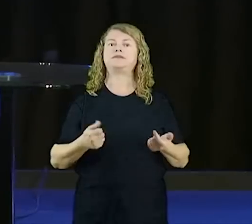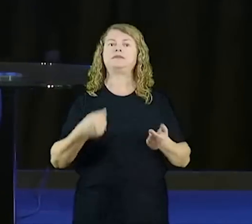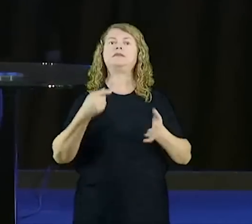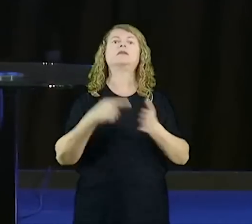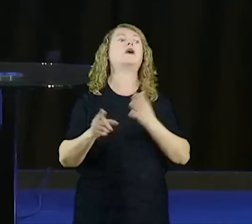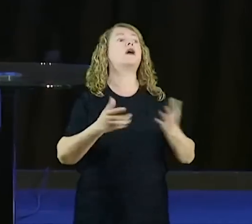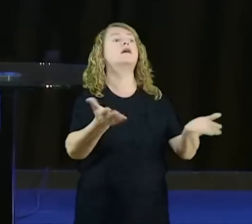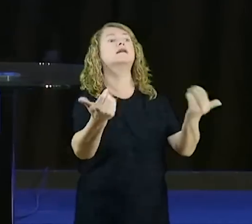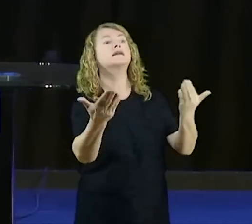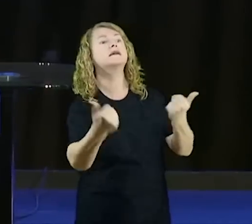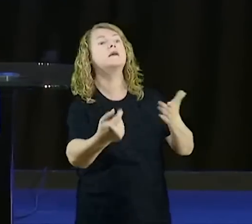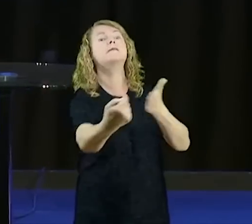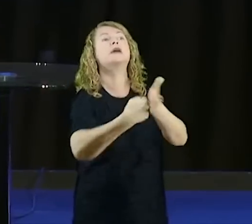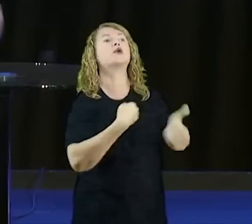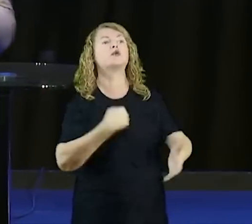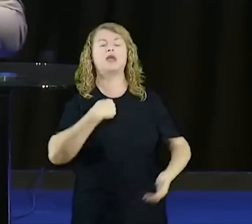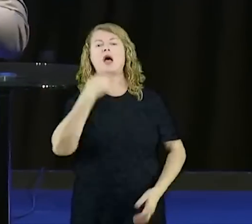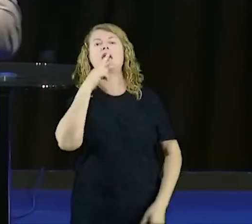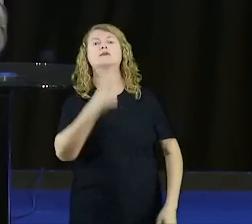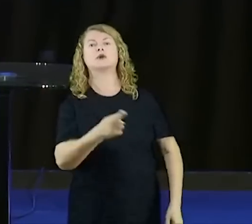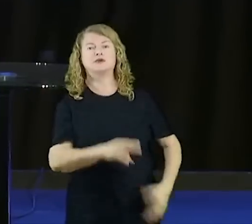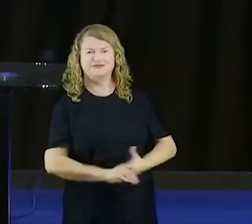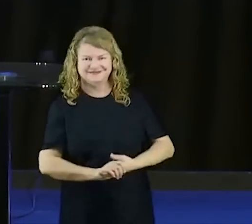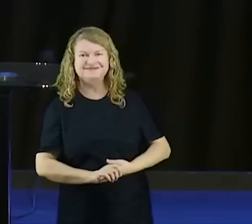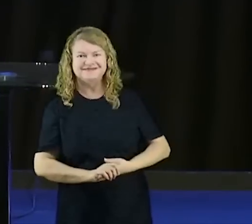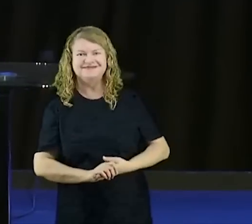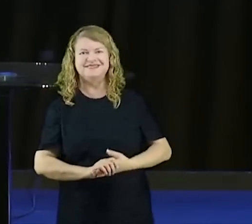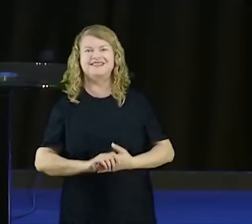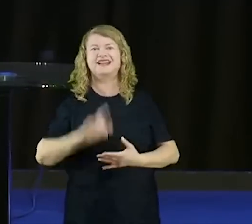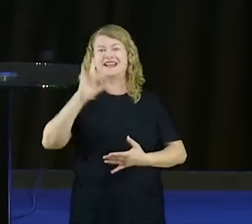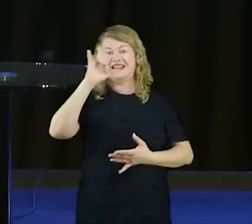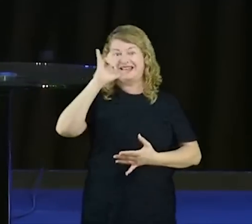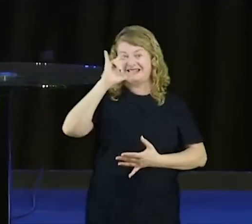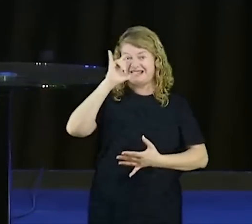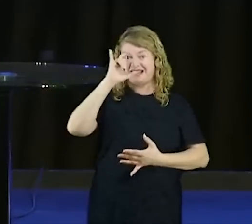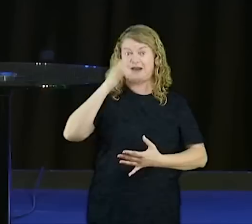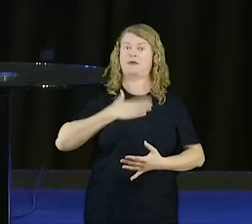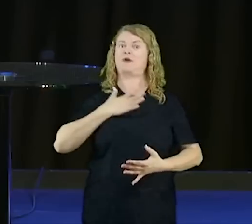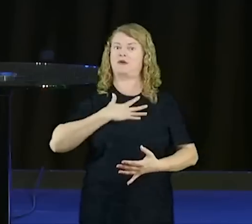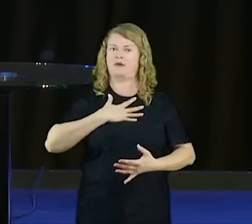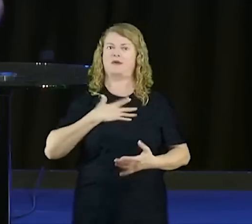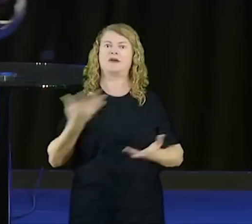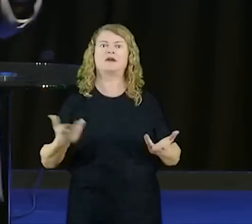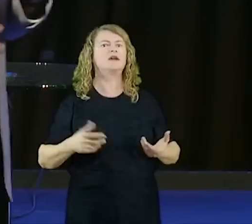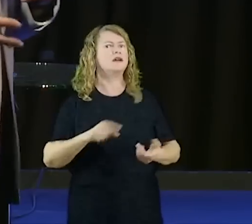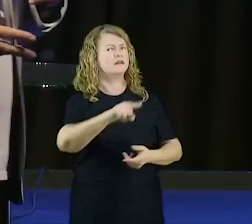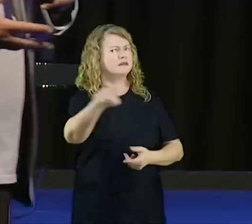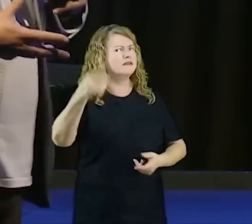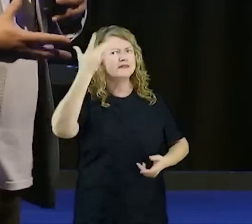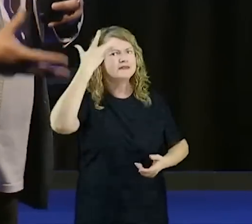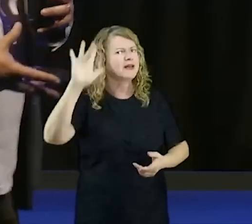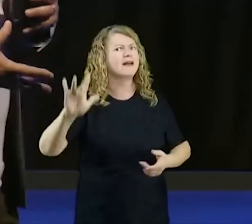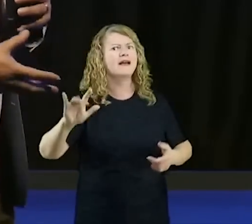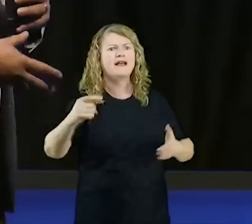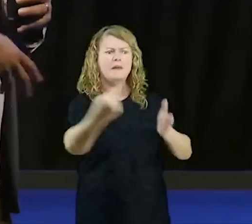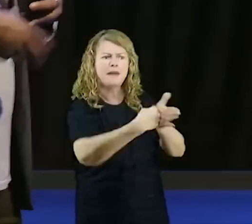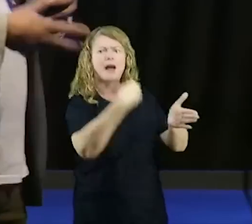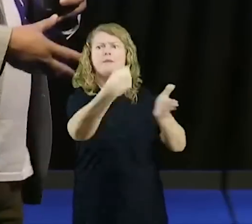gente crente, gente que devia conhecer a palavra de Deus, porque o que nos faz, faz de nós